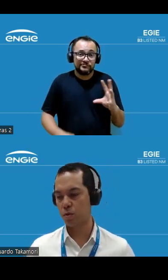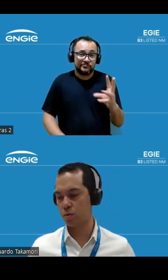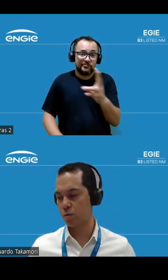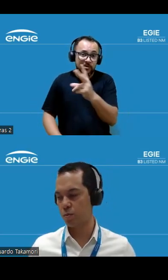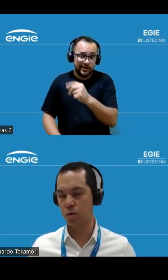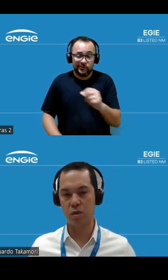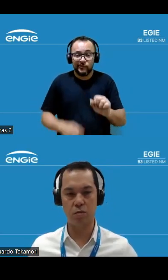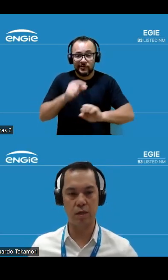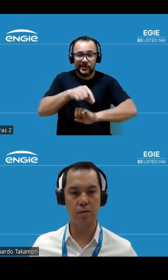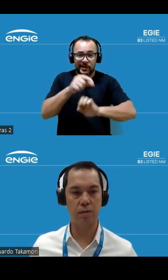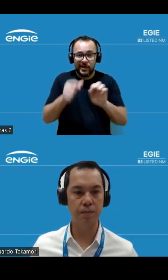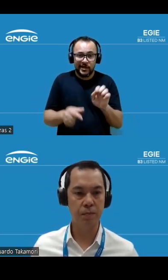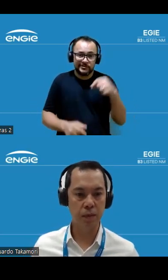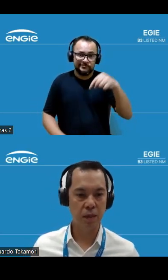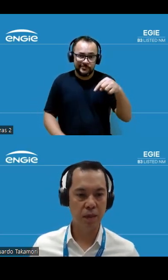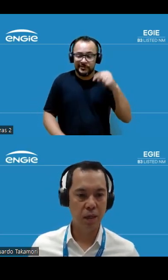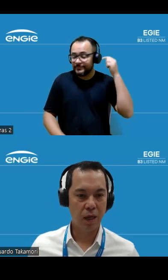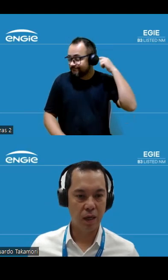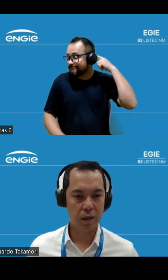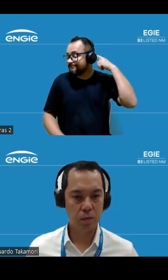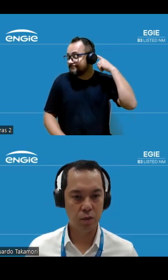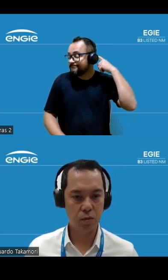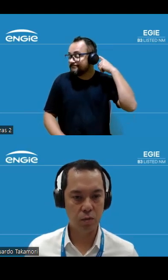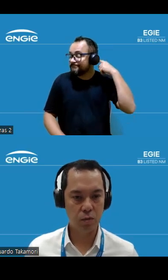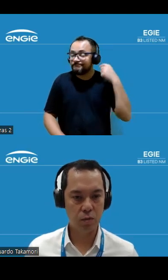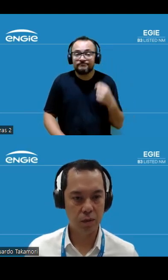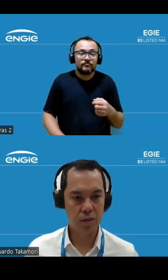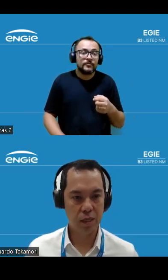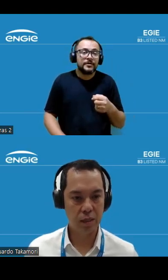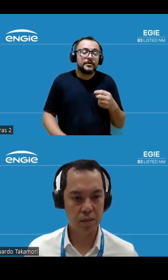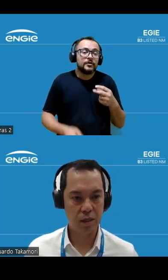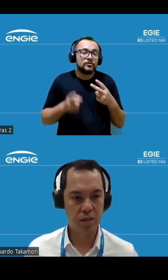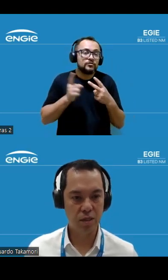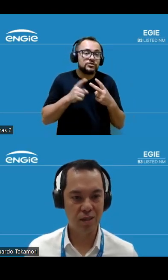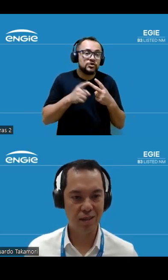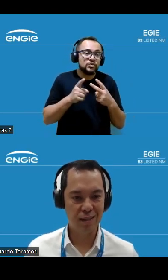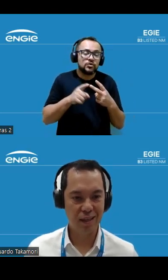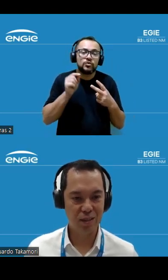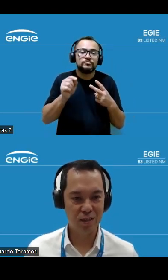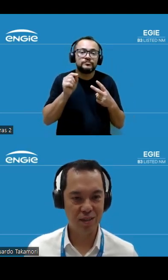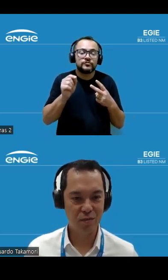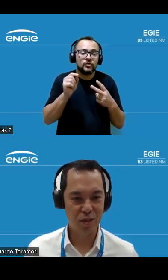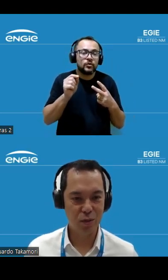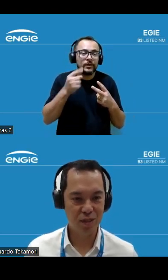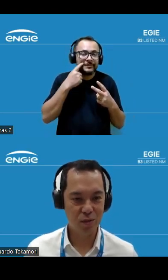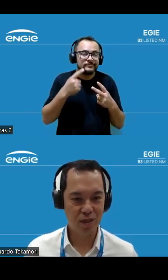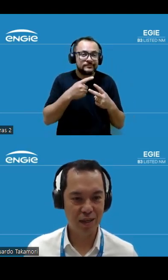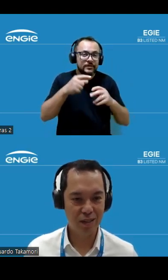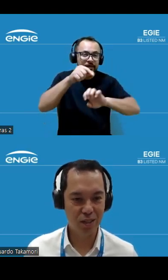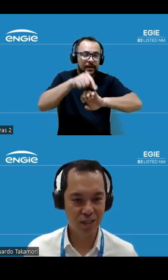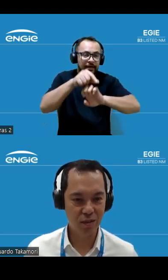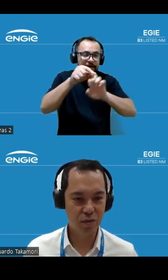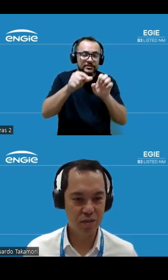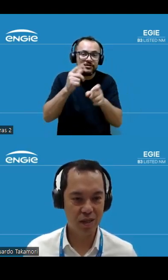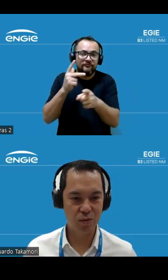o nosso resultado. O segundo destaque desse slide aqui, EIGE venceu a categoria